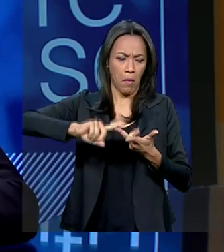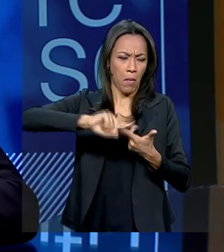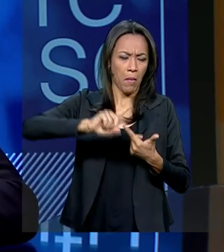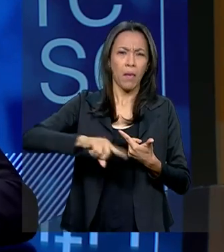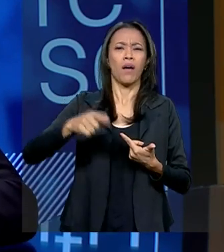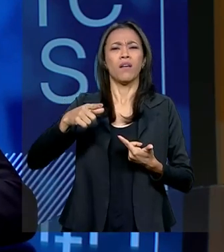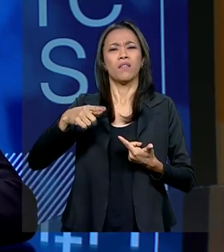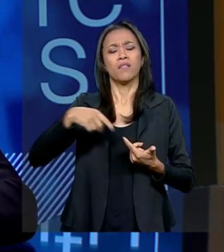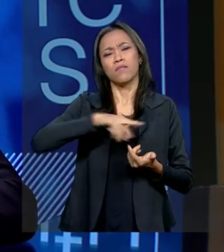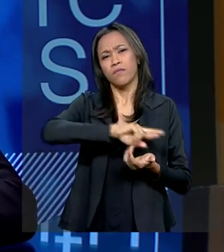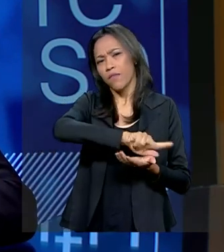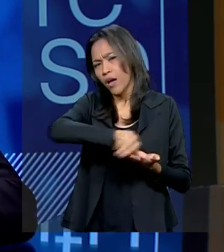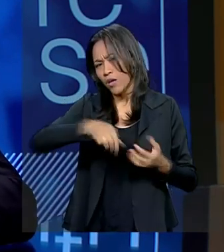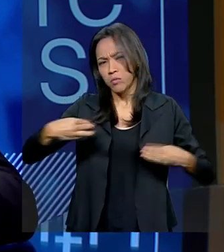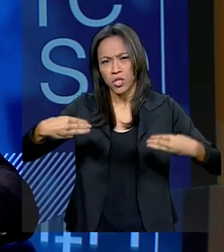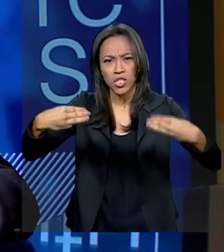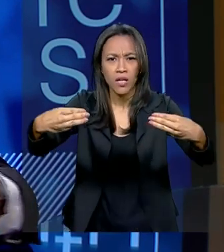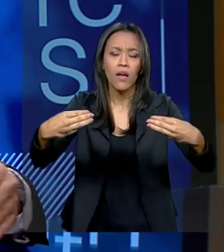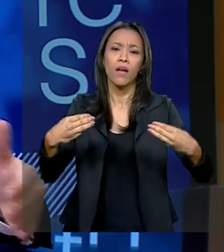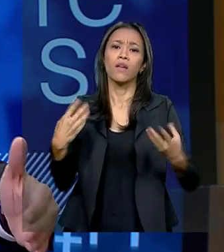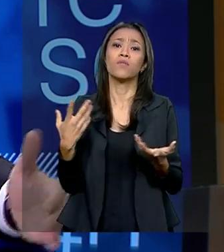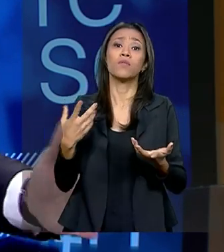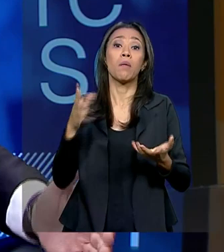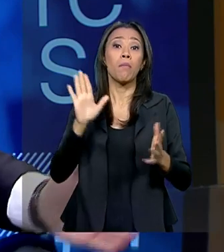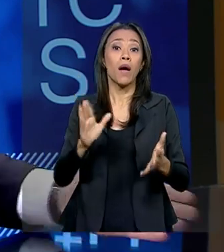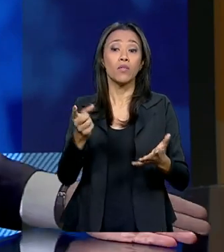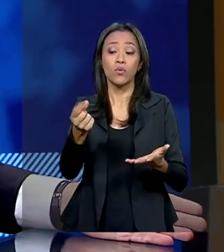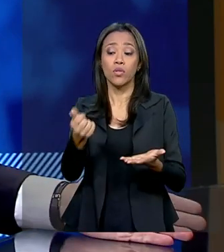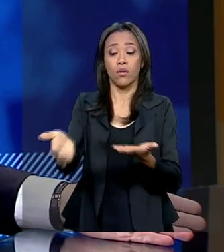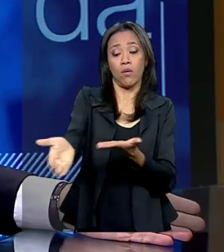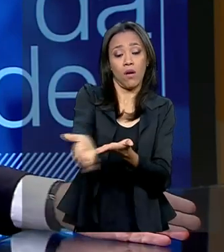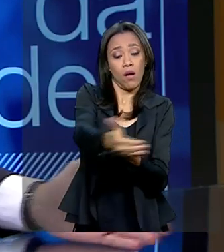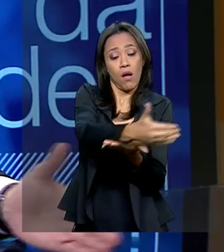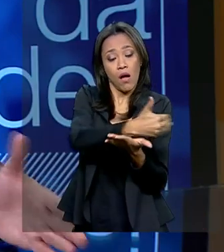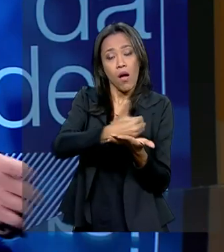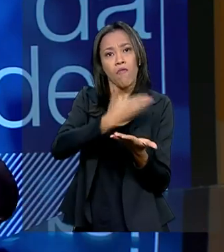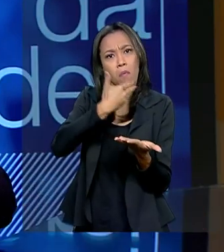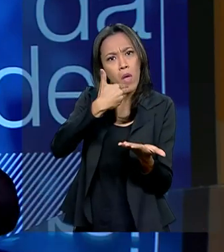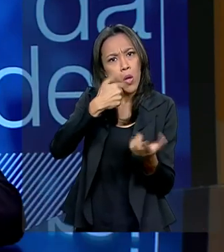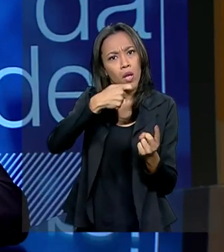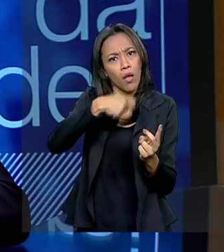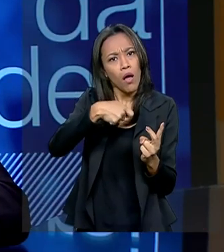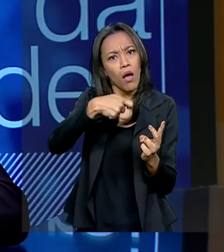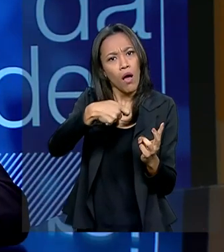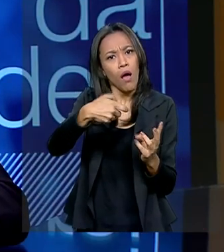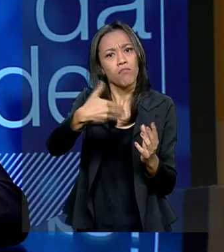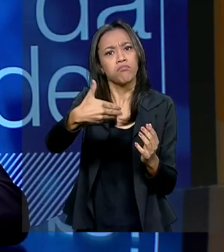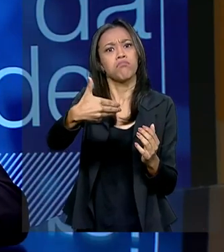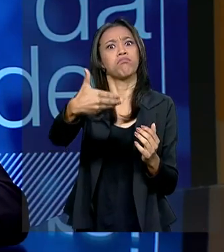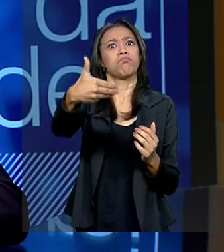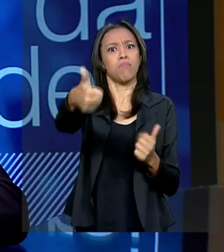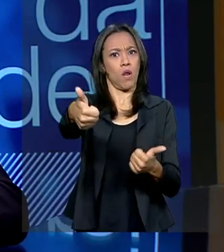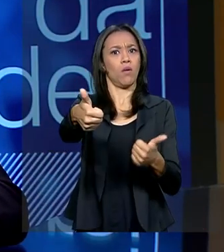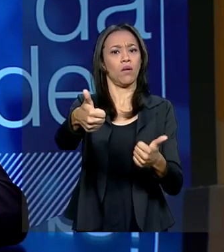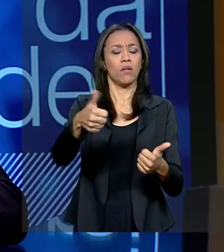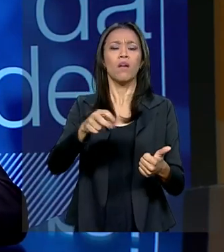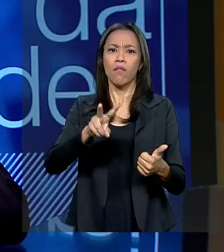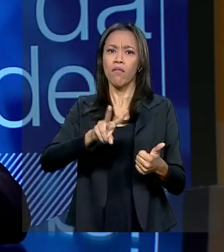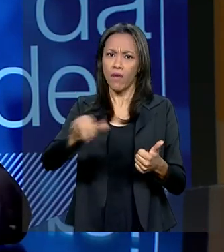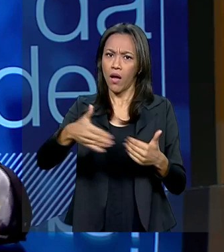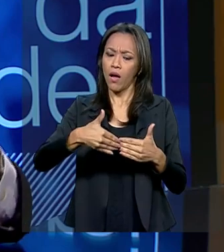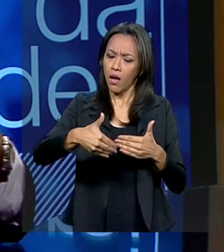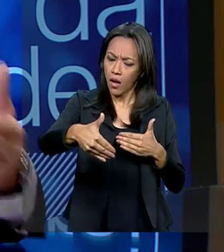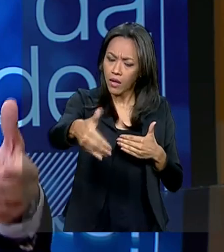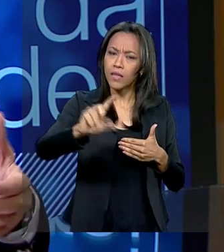diversos ministérios, só que a arrecadação veio melhorando nos últimos dois meses e, ao que tudo indica, vai ocorrer